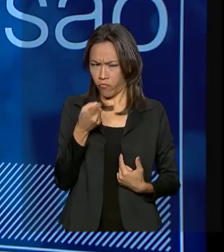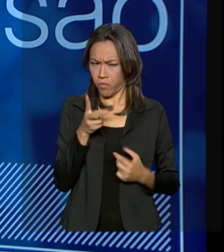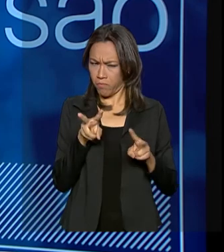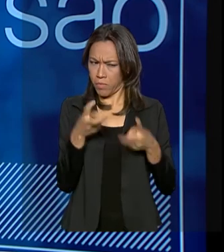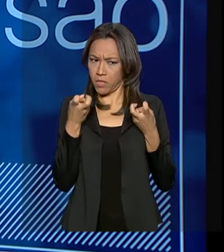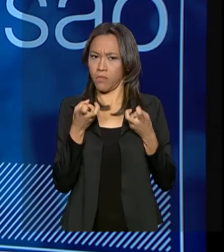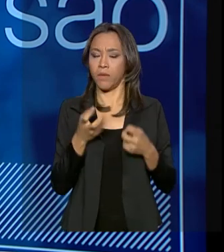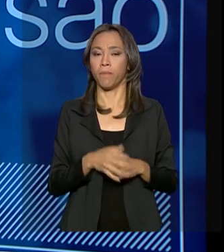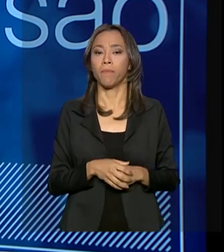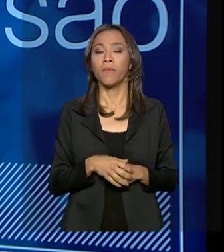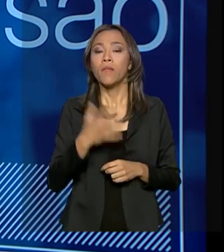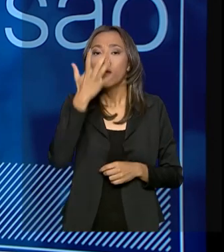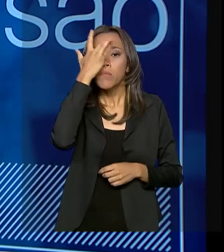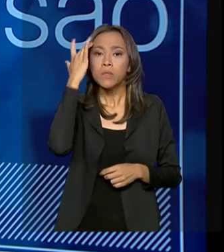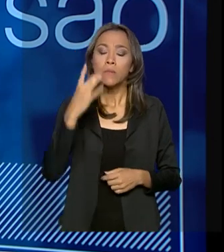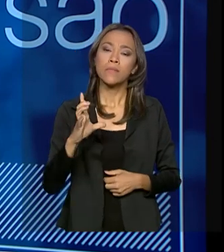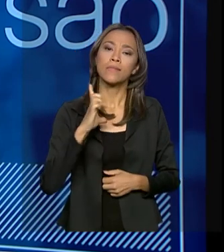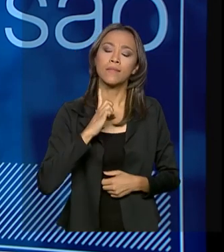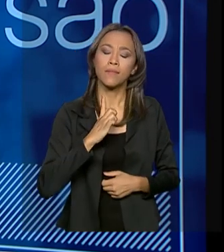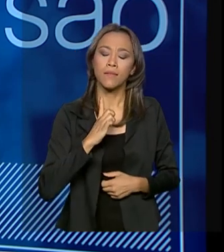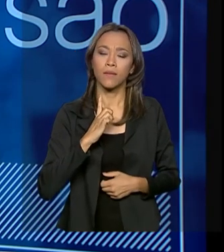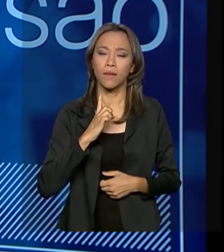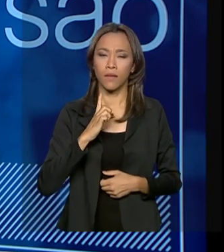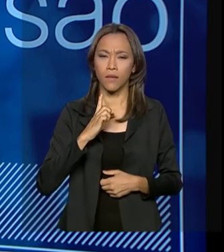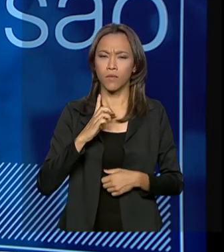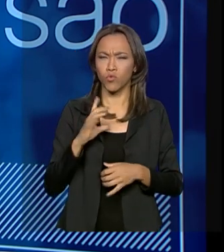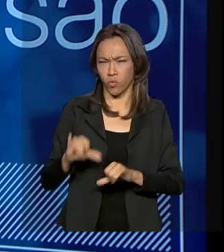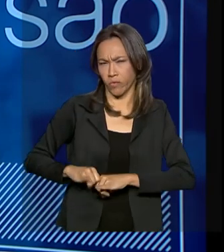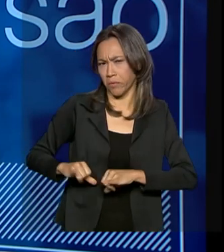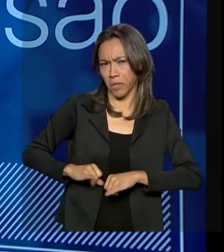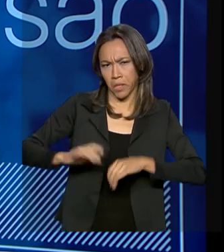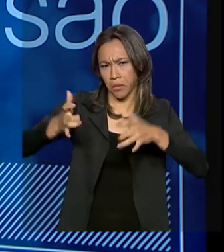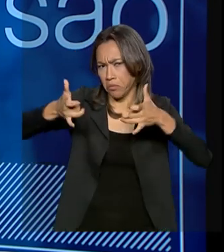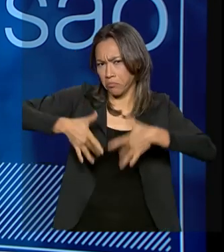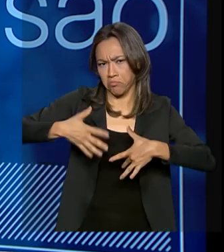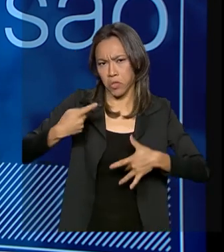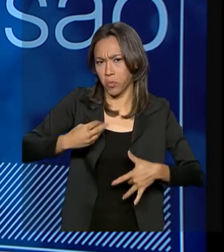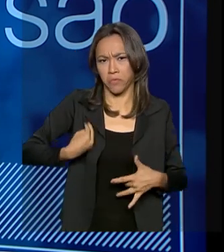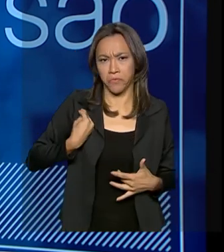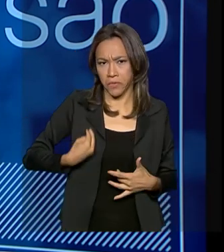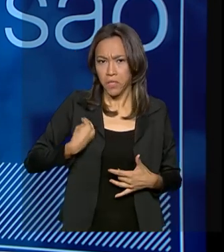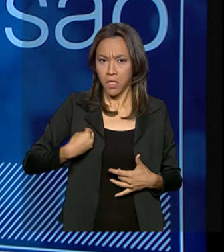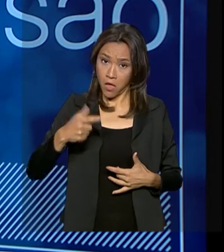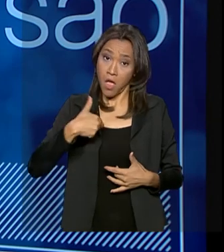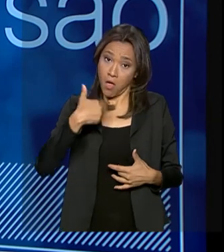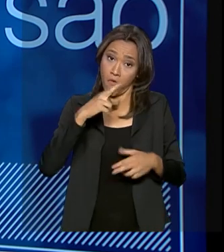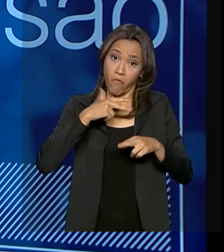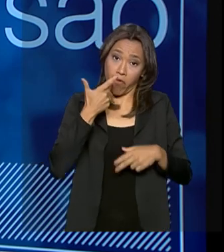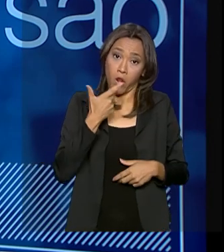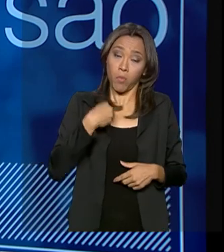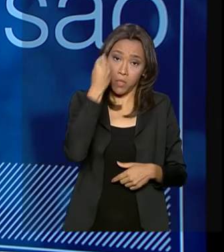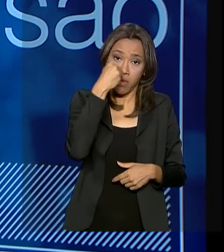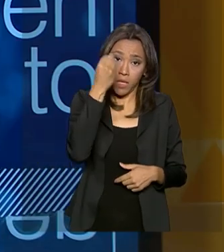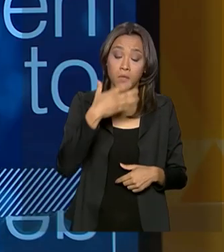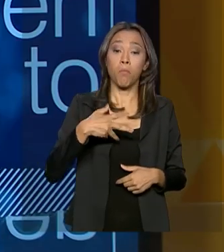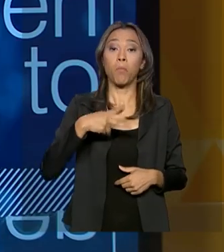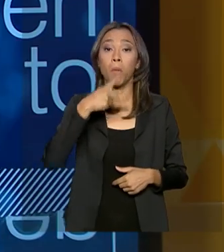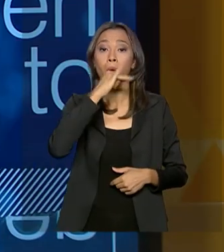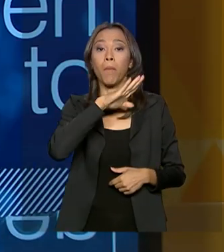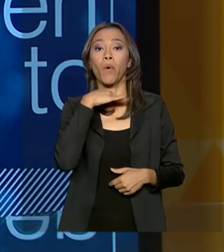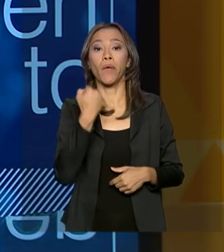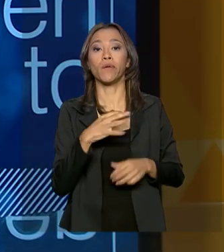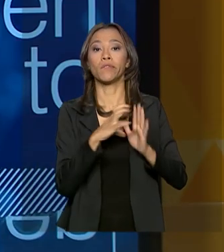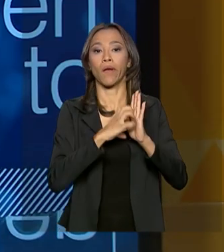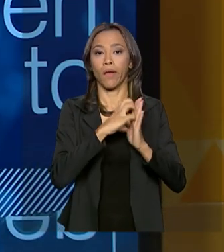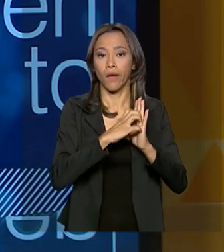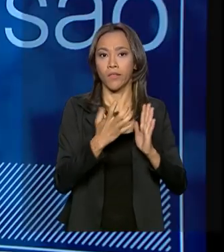Pessoas que têm um tipo de sofrimento na sua vida, e eu falo por questão própria. Meu pai faleceu de AIDS, e